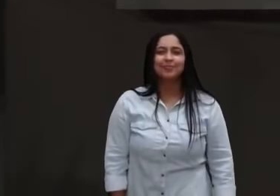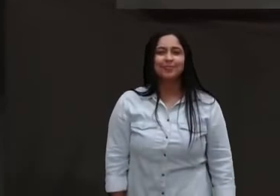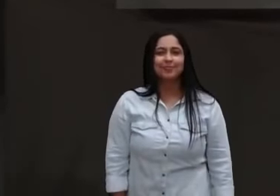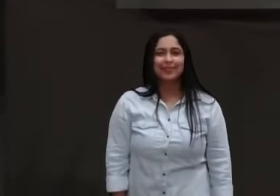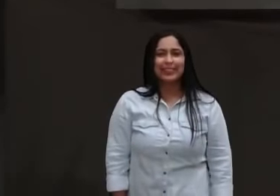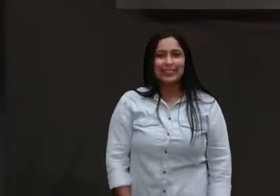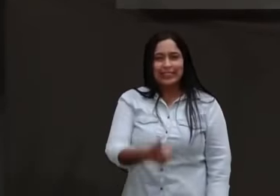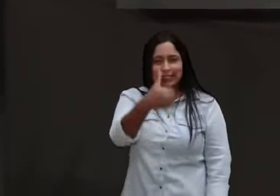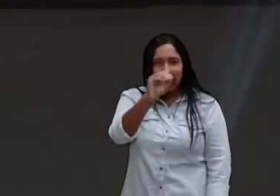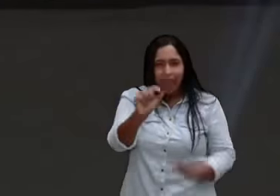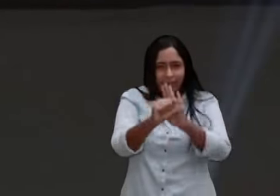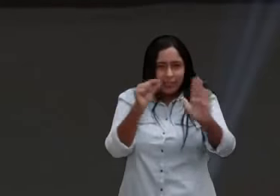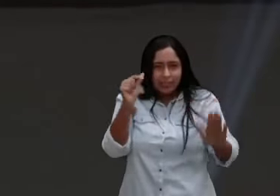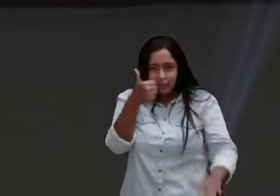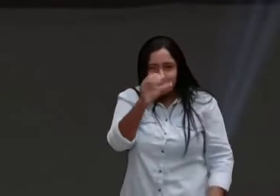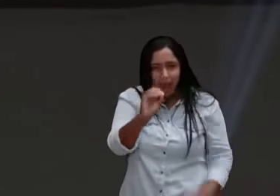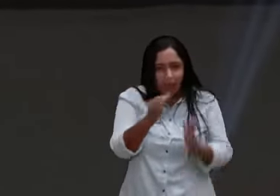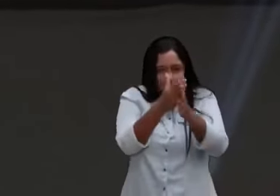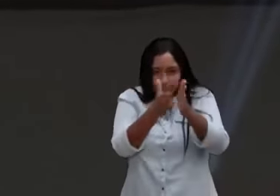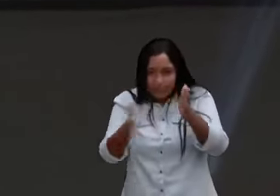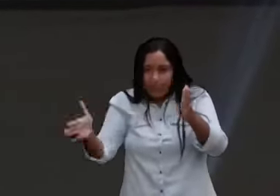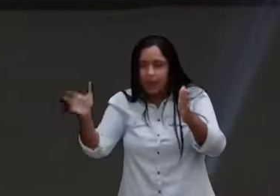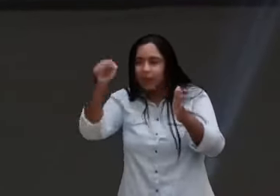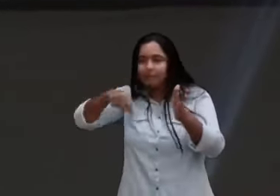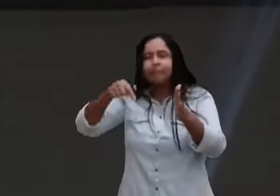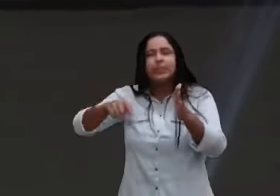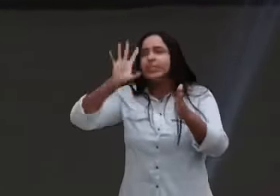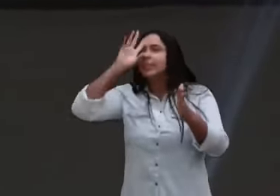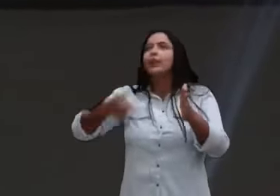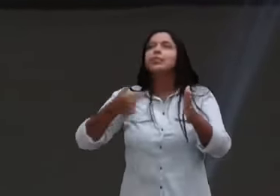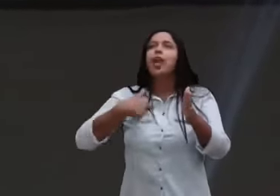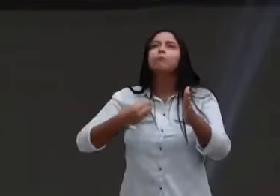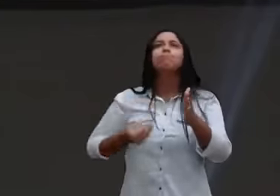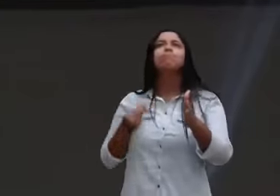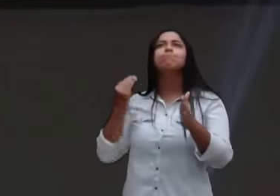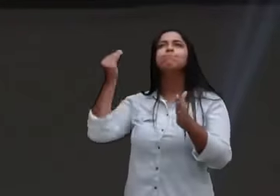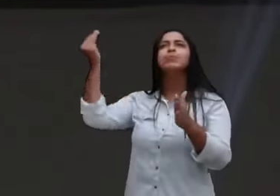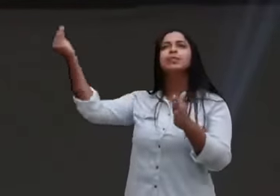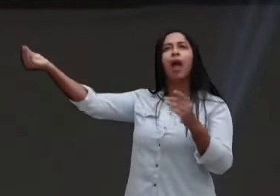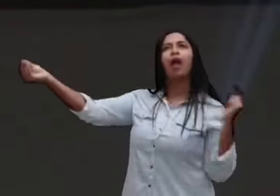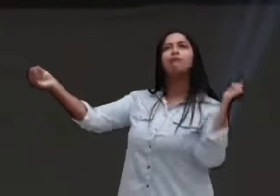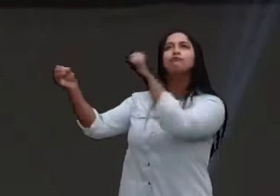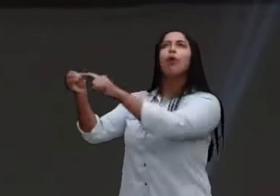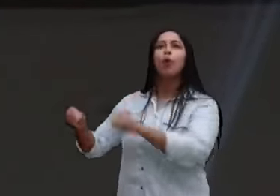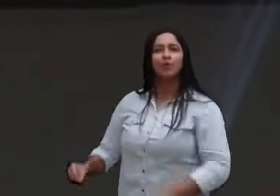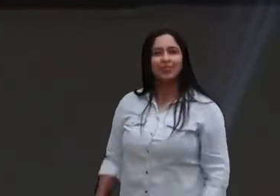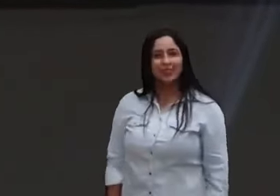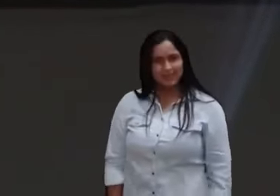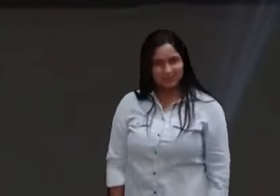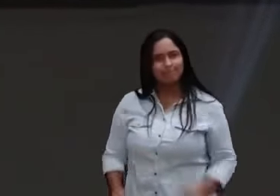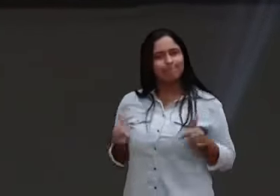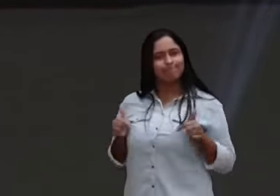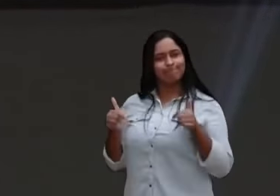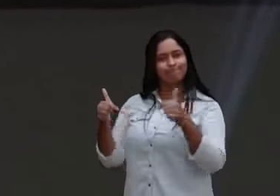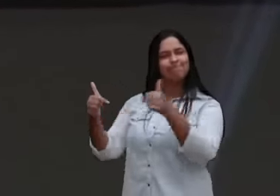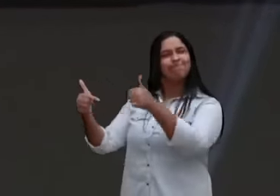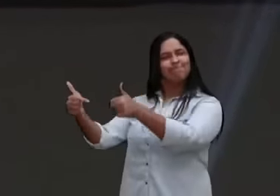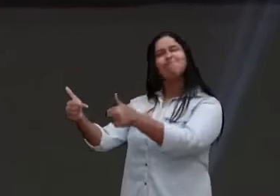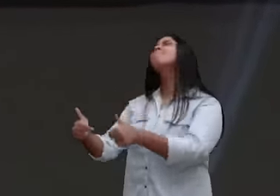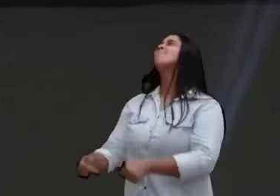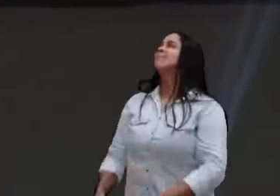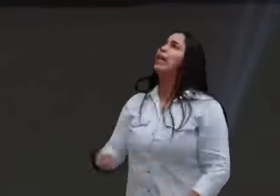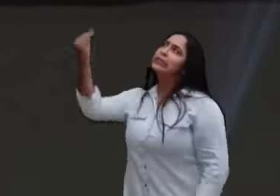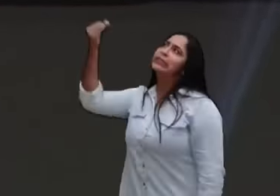Eu queria fazer alguma coisa que o Senhor sentisse que realmente o que o Senhor fez por mim não foi em vão.